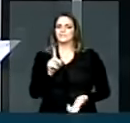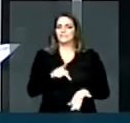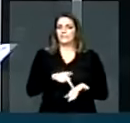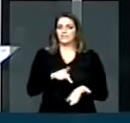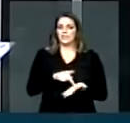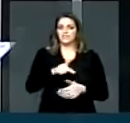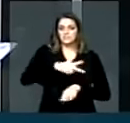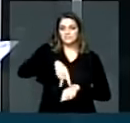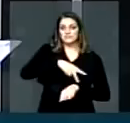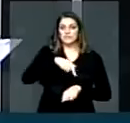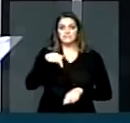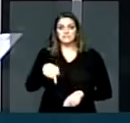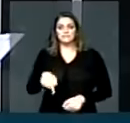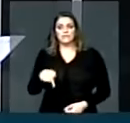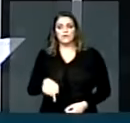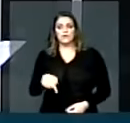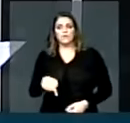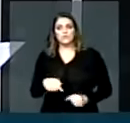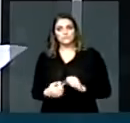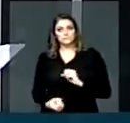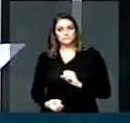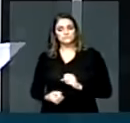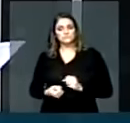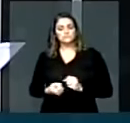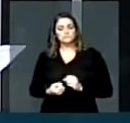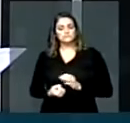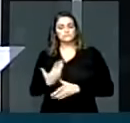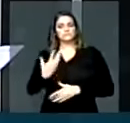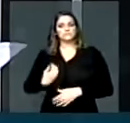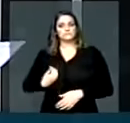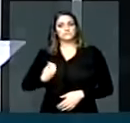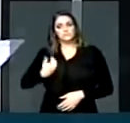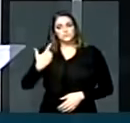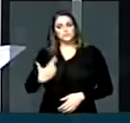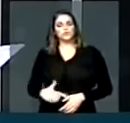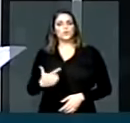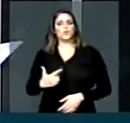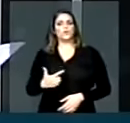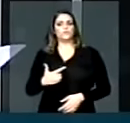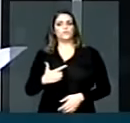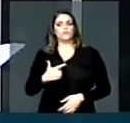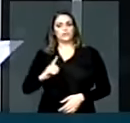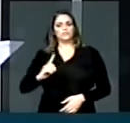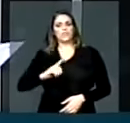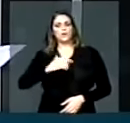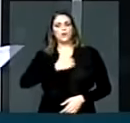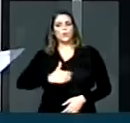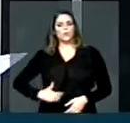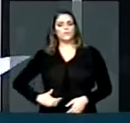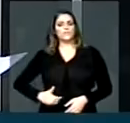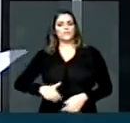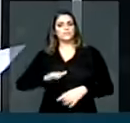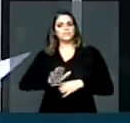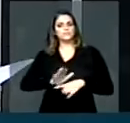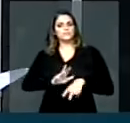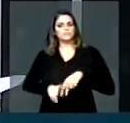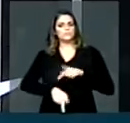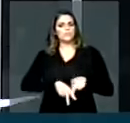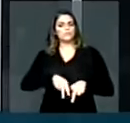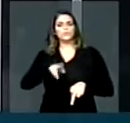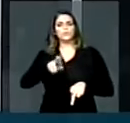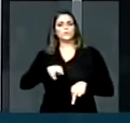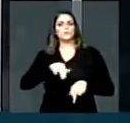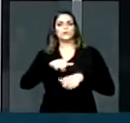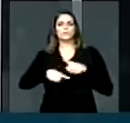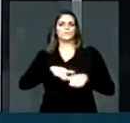renasça na liberdade, e que o governo do povo, pelo povo e para o povo, jamais desapareça da face